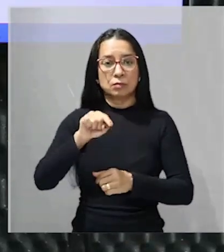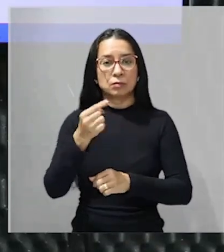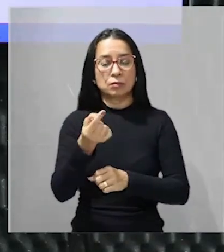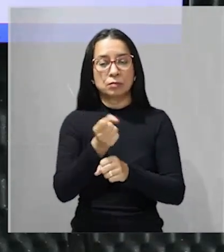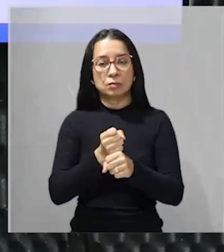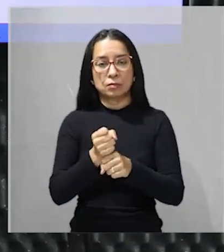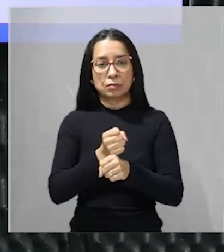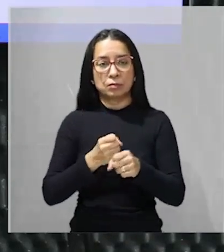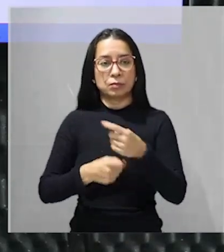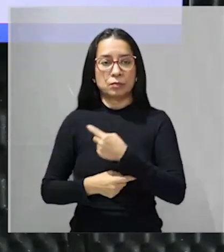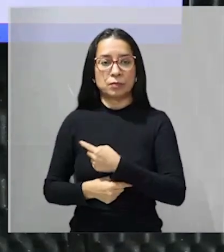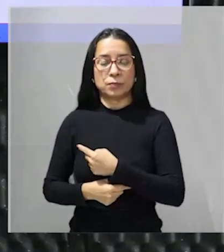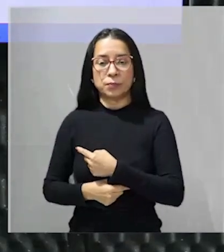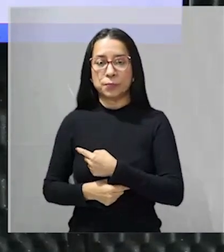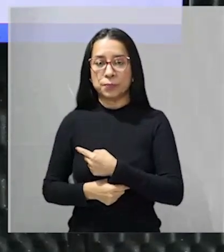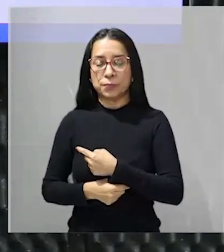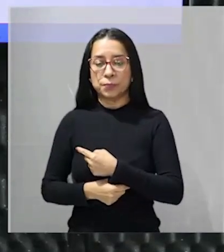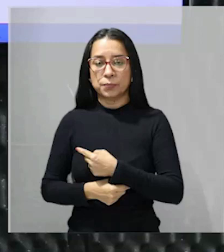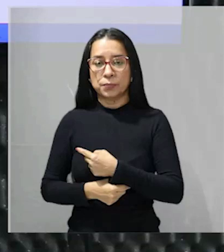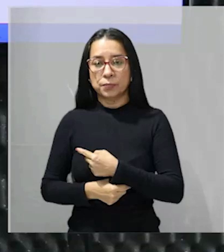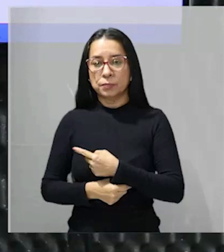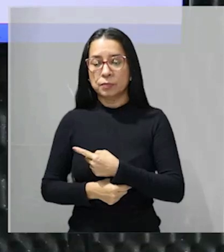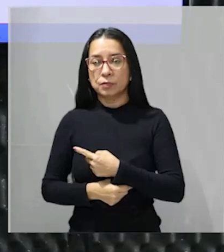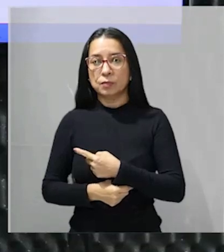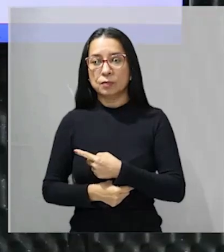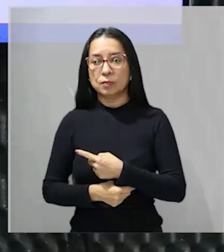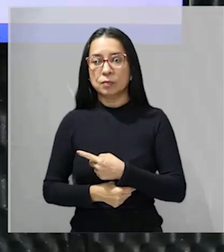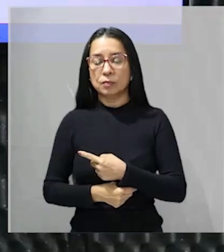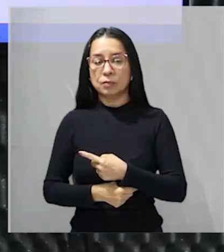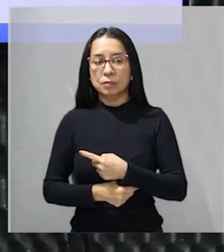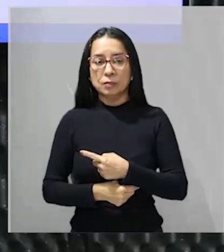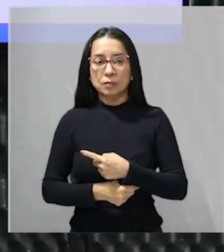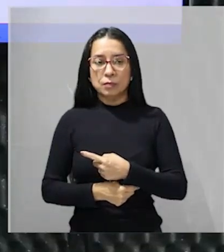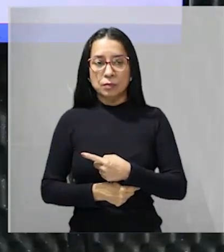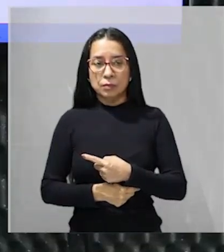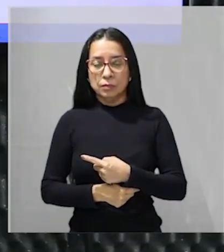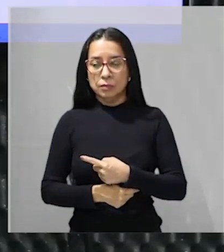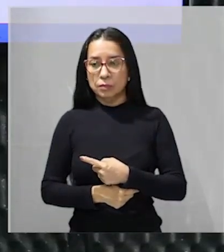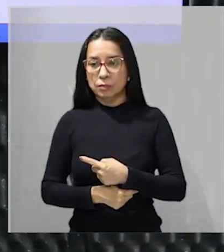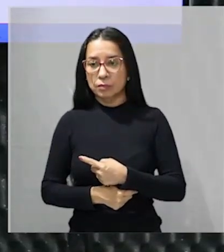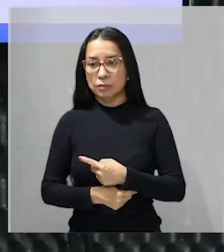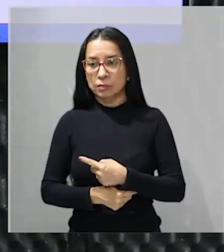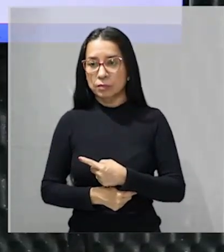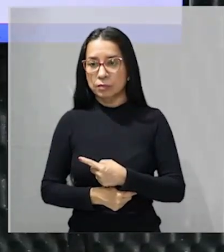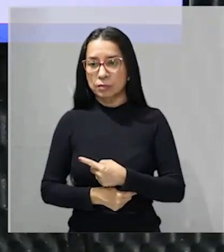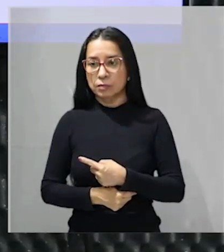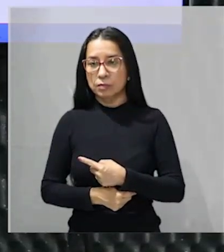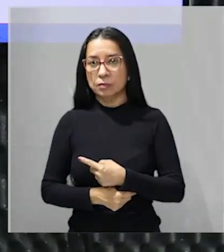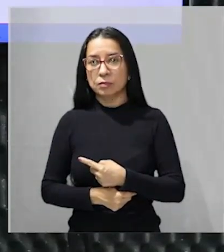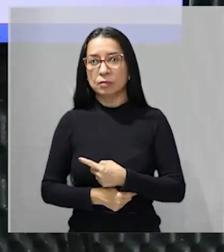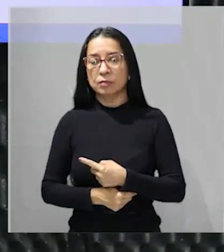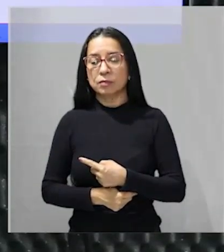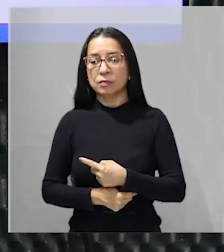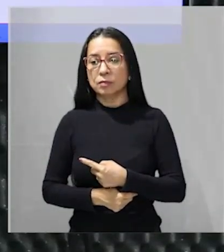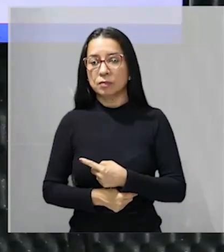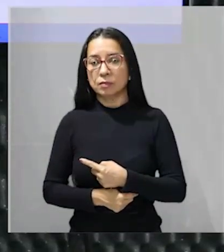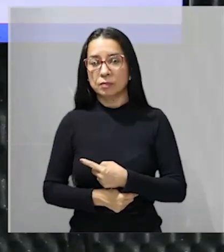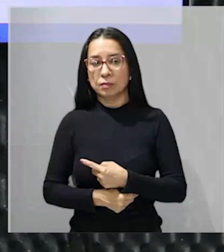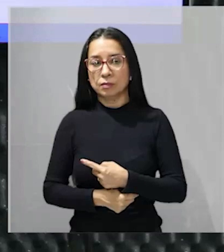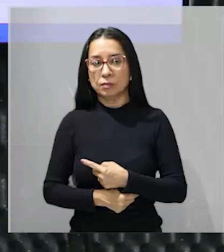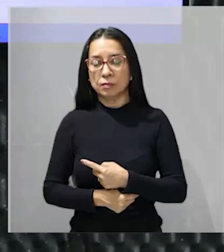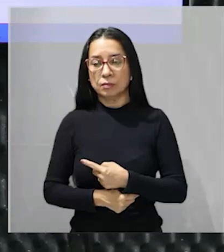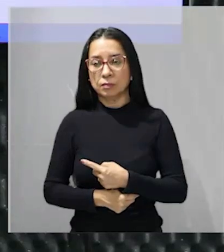em 1788 contudo nas décadas posteriores várias emendas foram